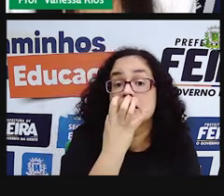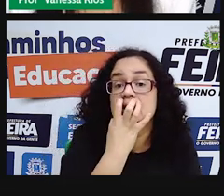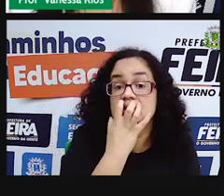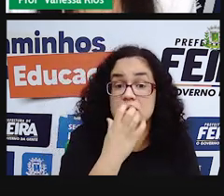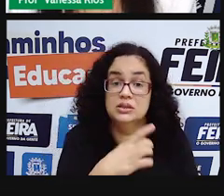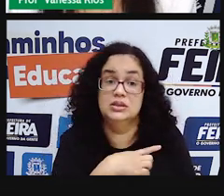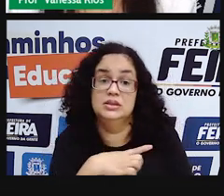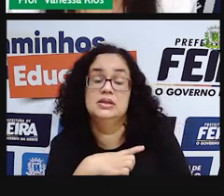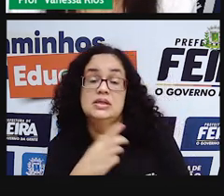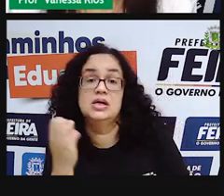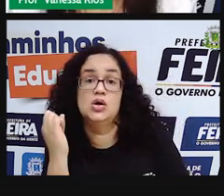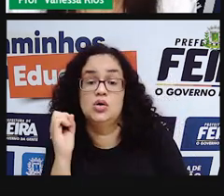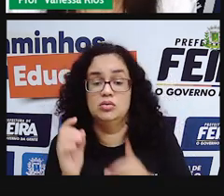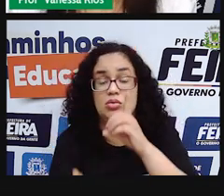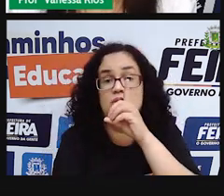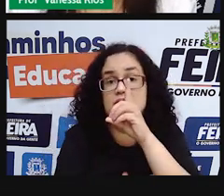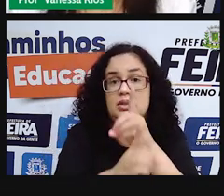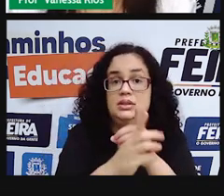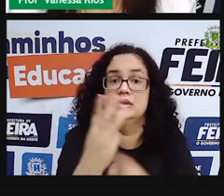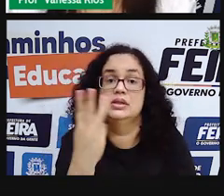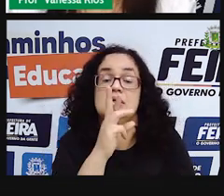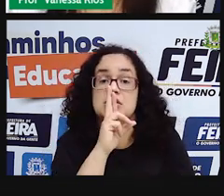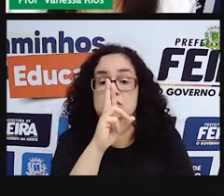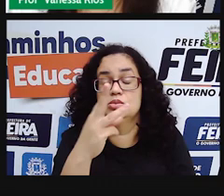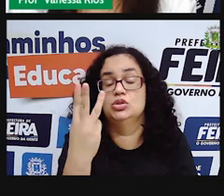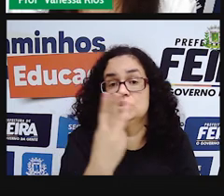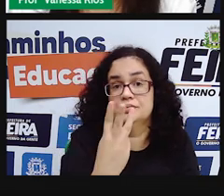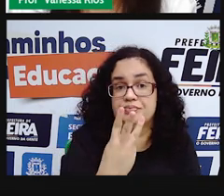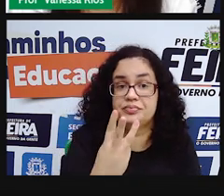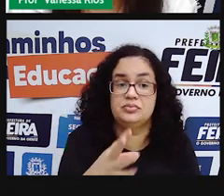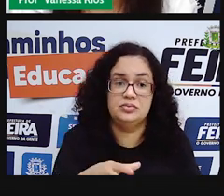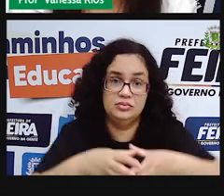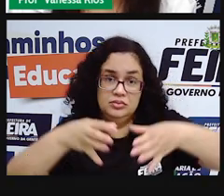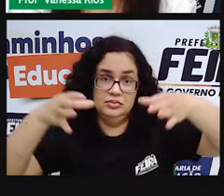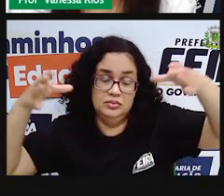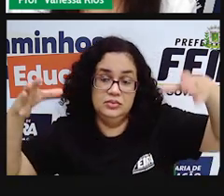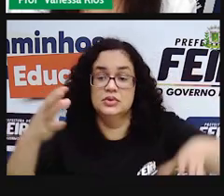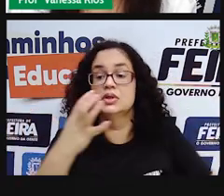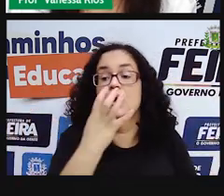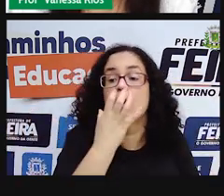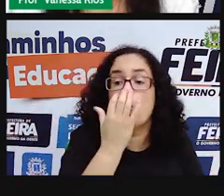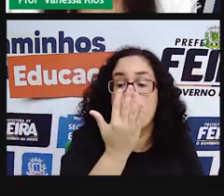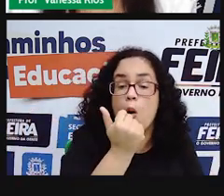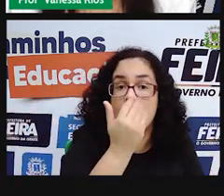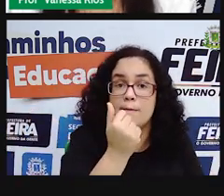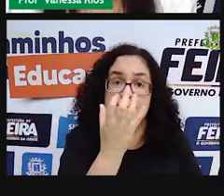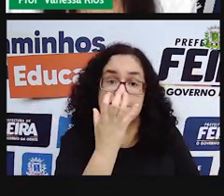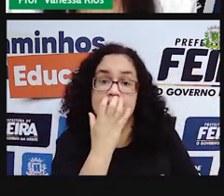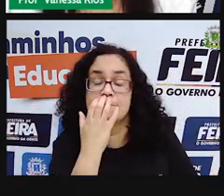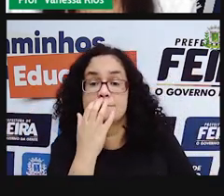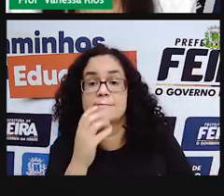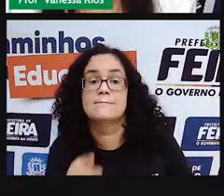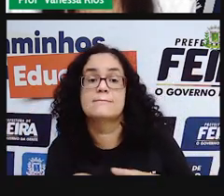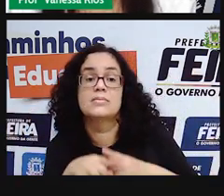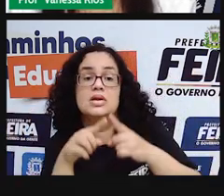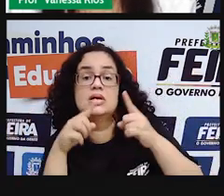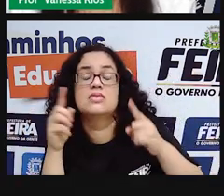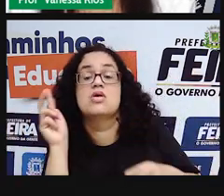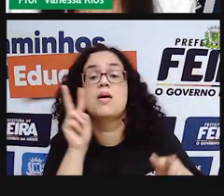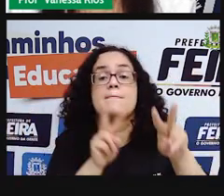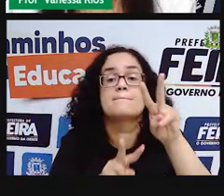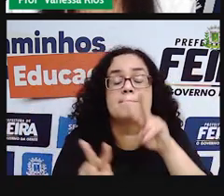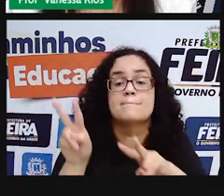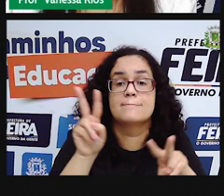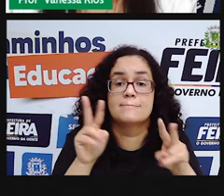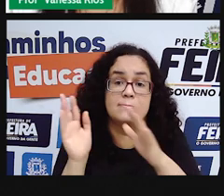encontra aí, ó, três pacotes de ração por cachorro. Do mesmo jeito, a gente observa aqui, ó, na